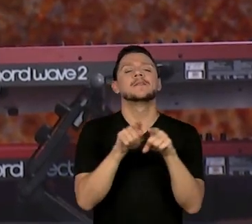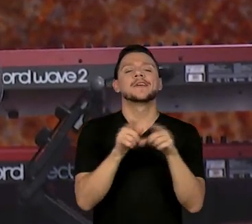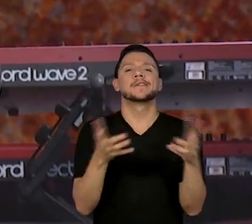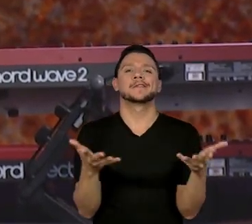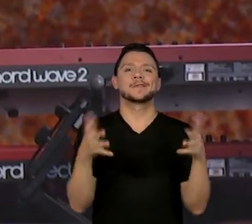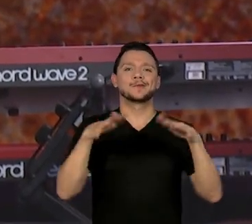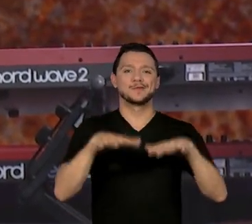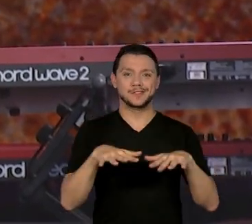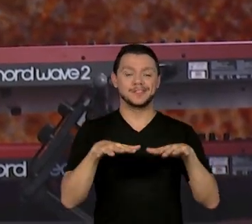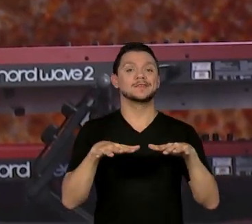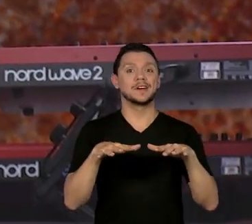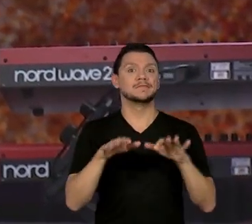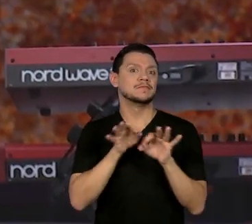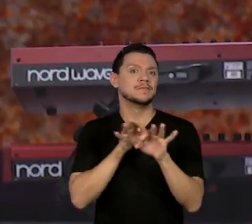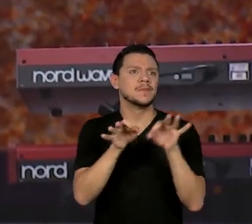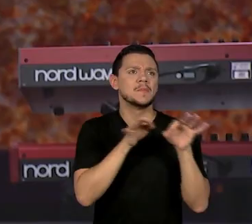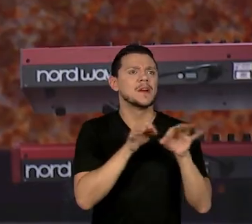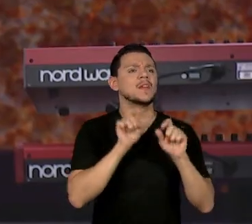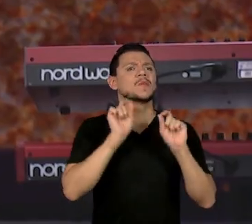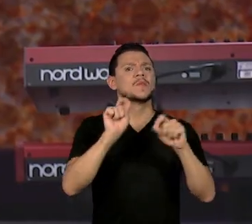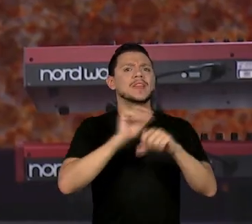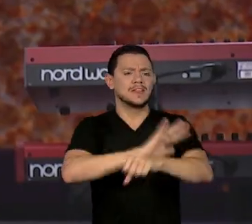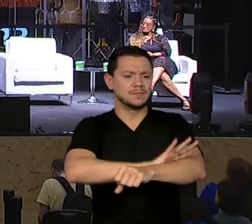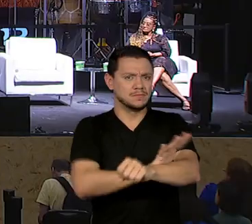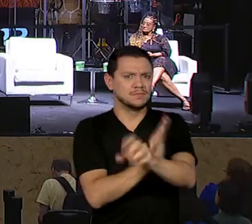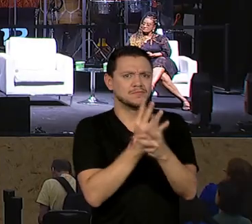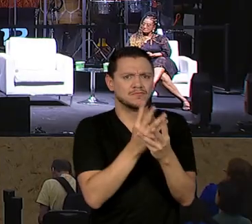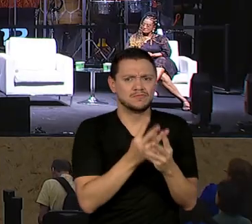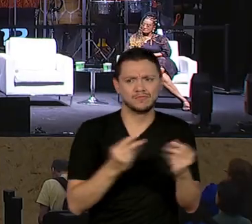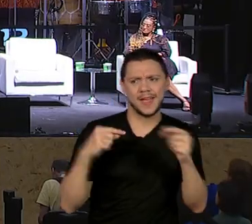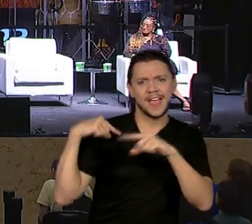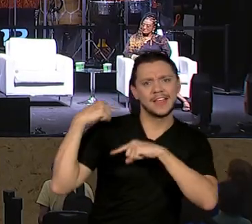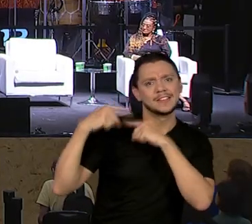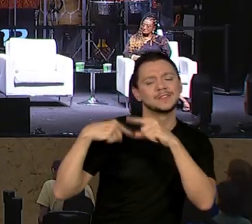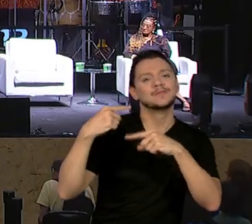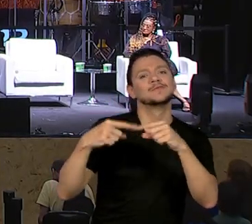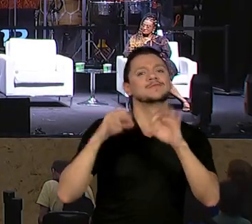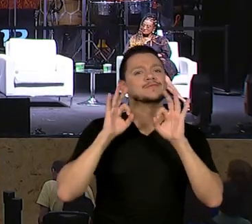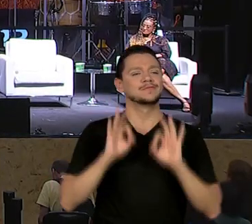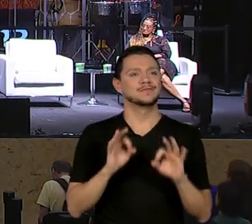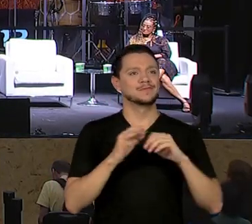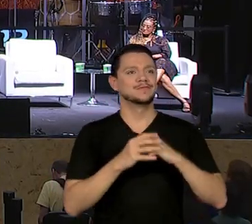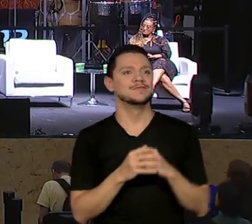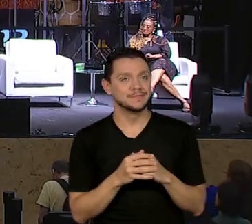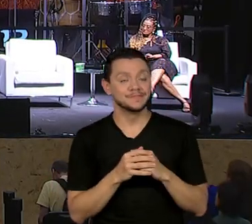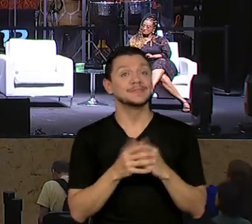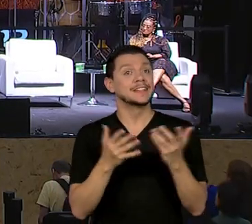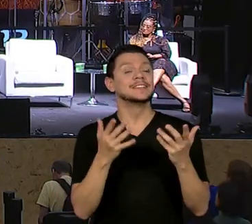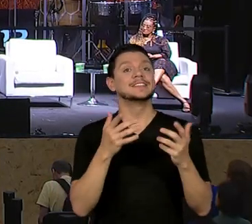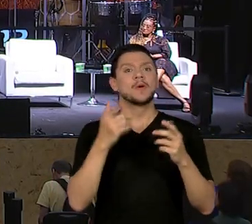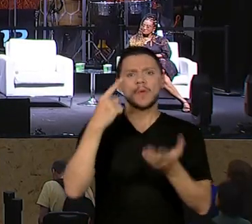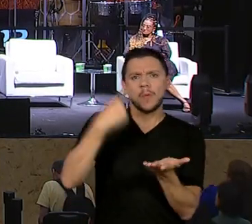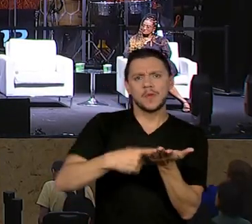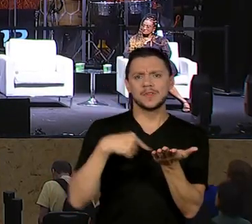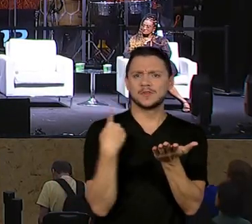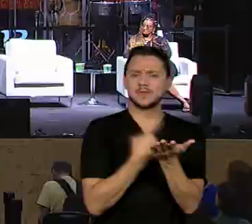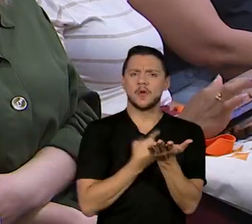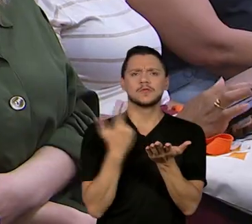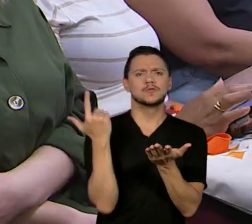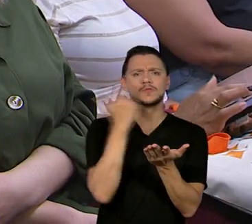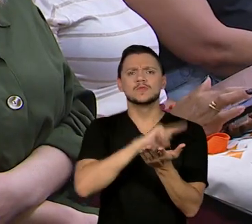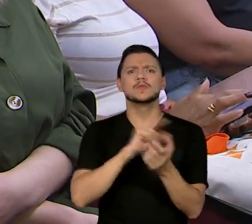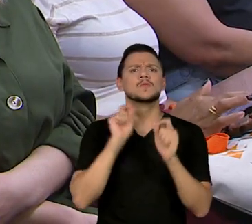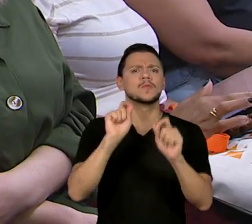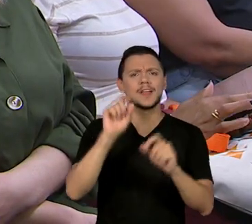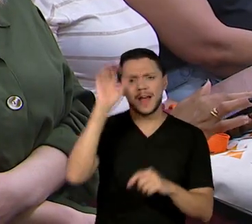perpassando o combate ao racismo estrutural. Esse é o compromisso de todos nós, na garantia de aprendizagem de